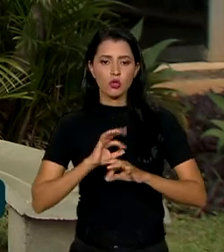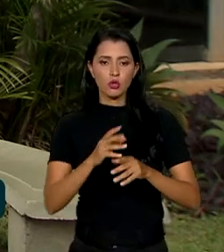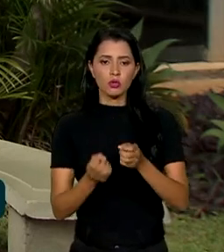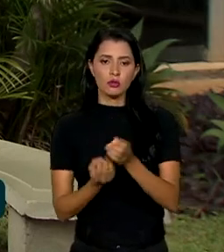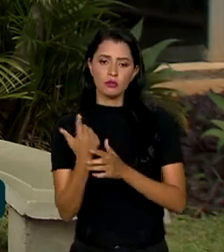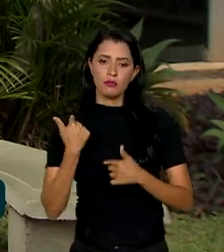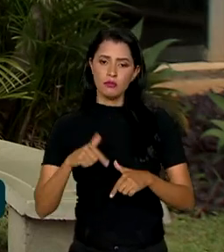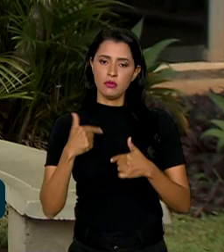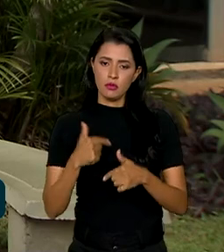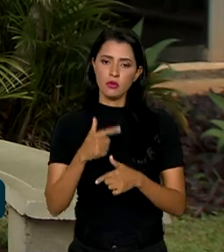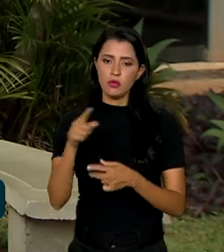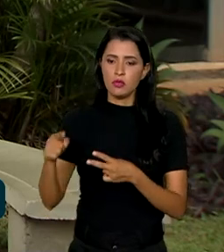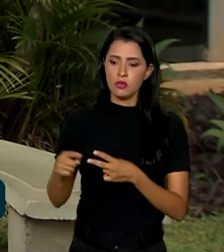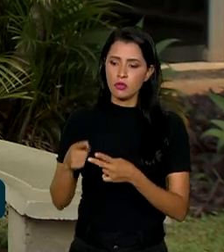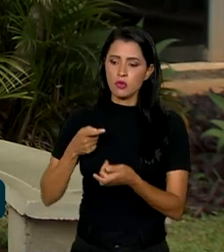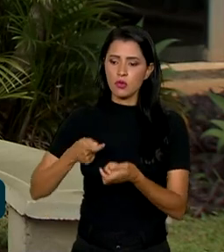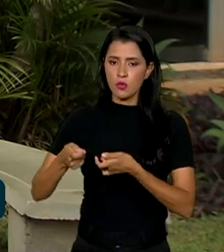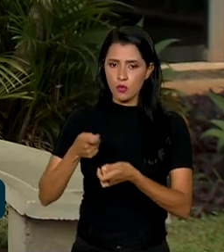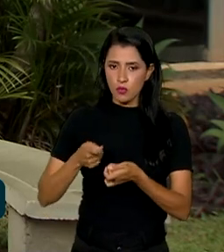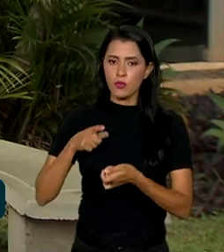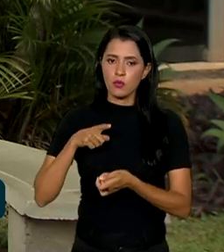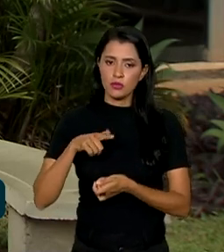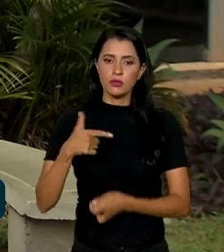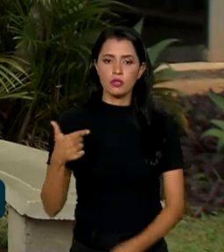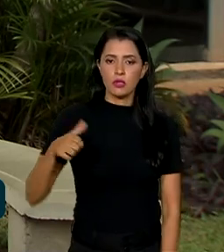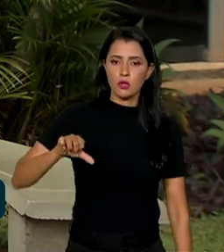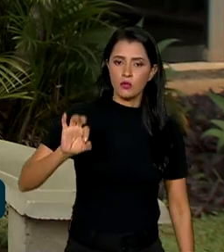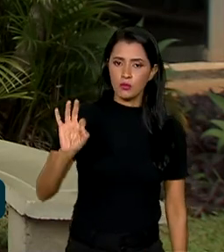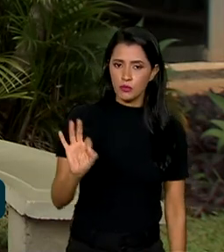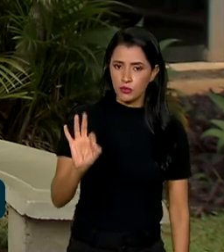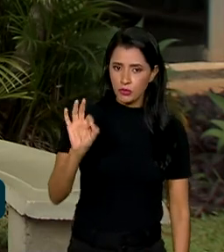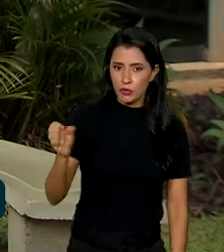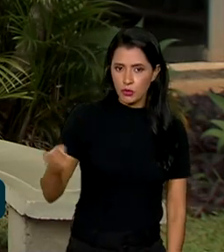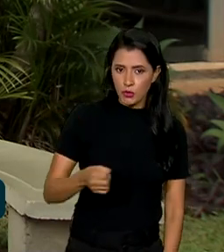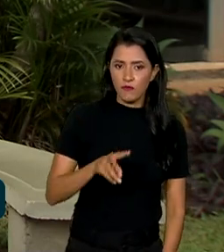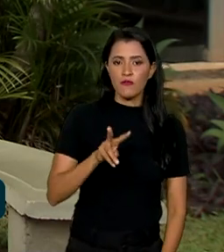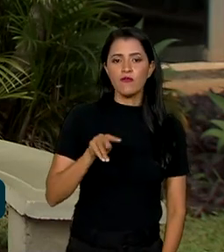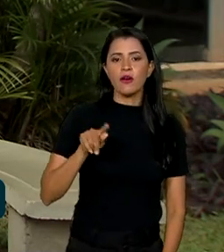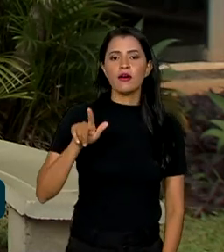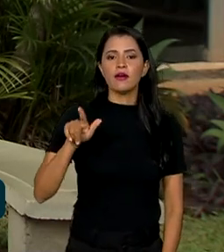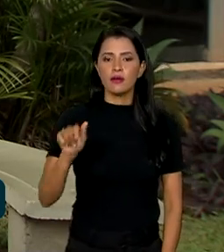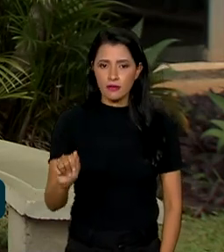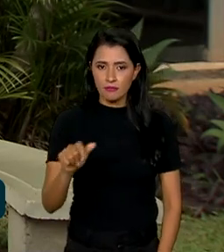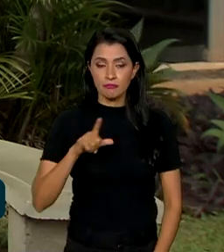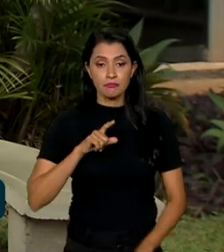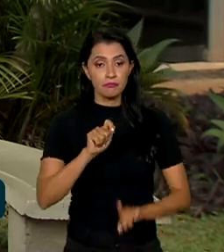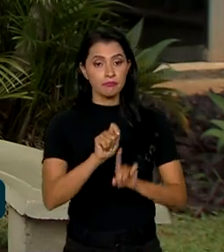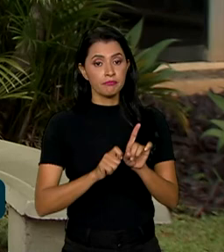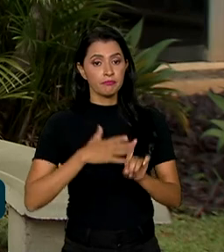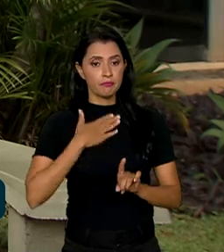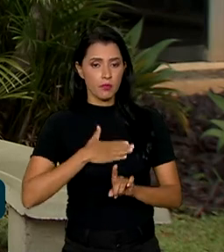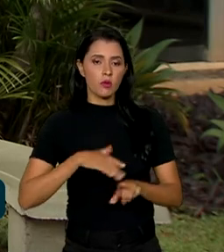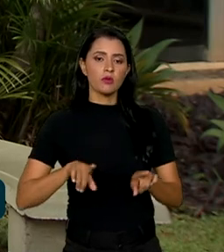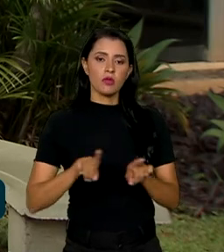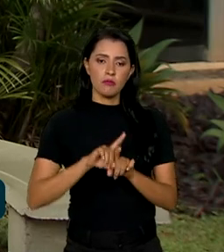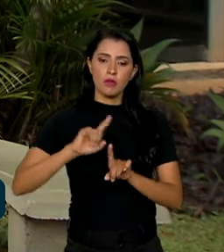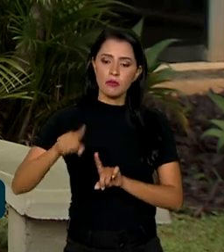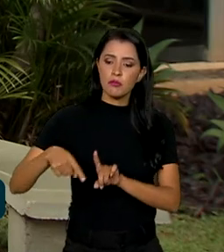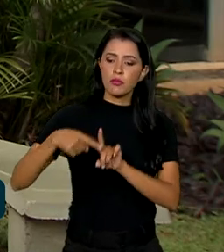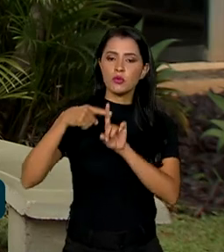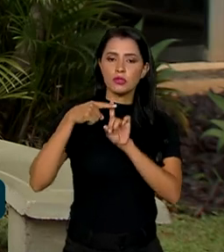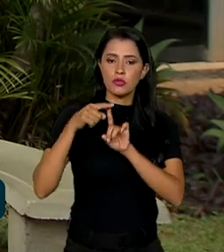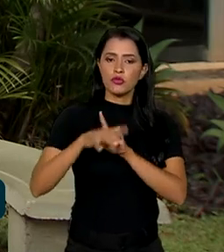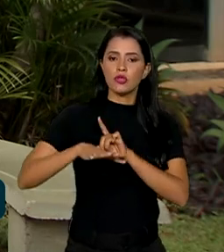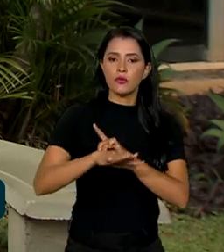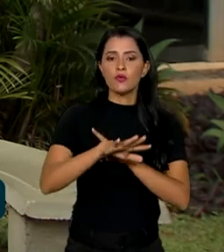criados e comércio, com 19% do total de novas vagas. Em agosto, o saldo também ficou positivo